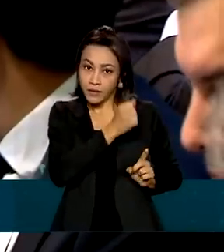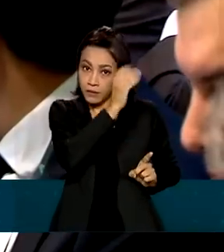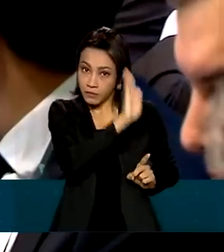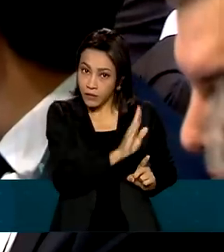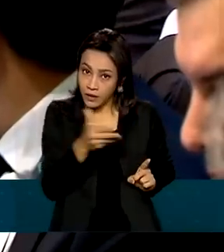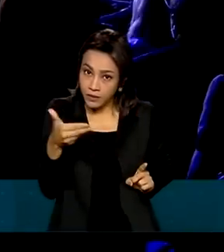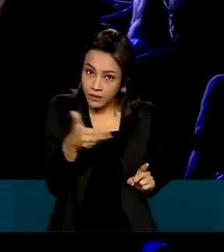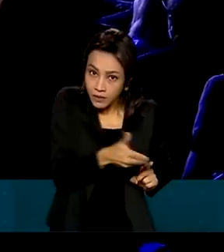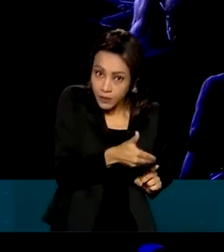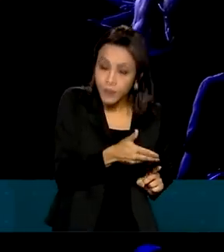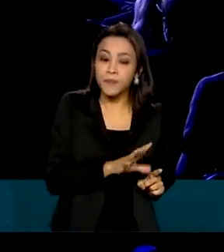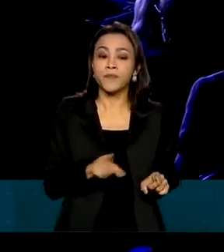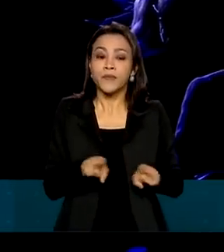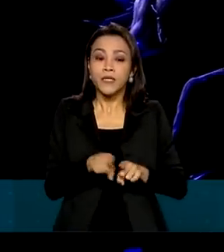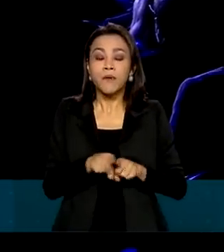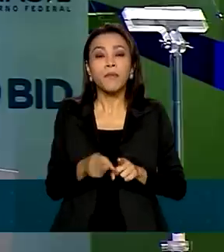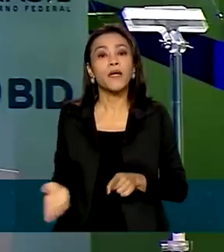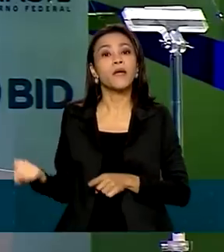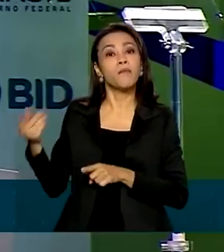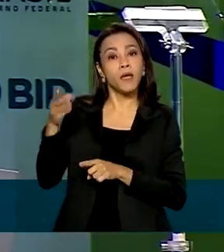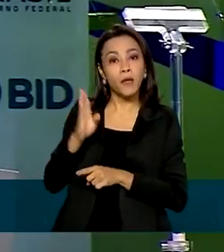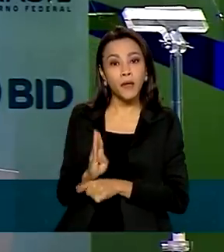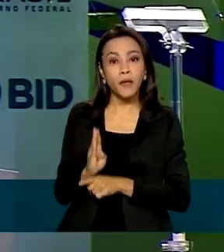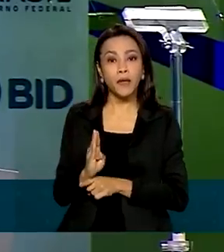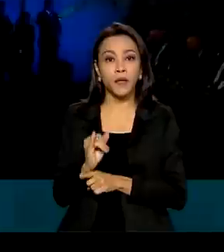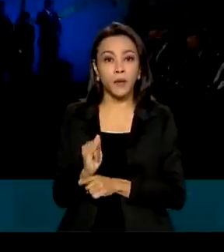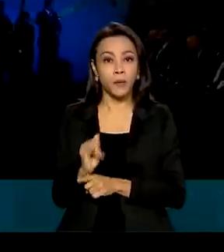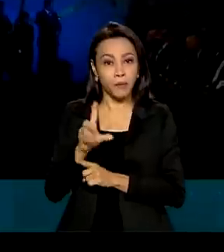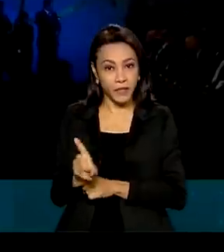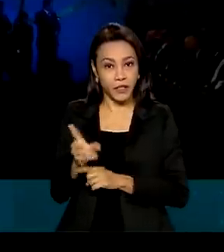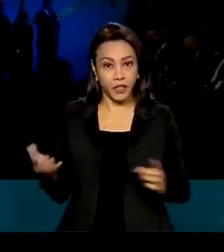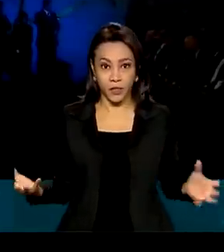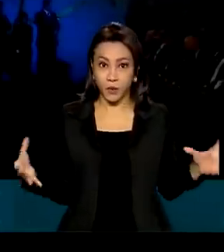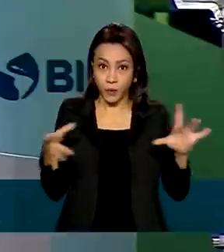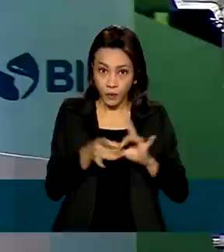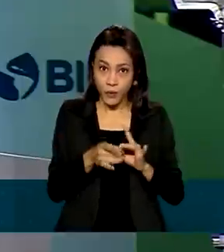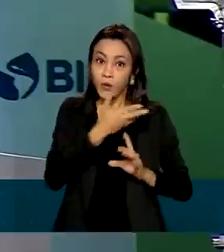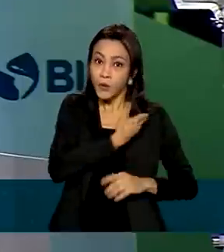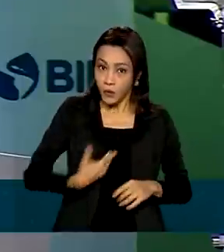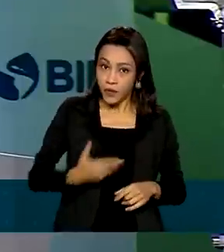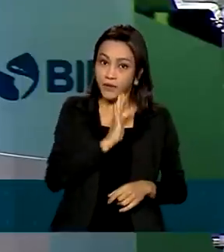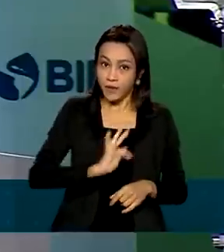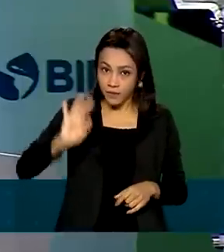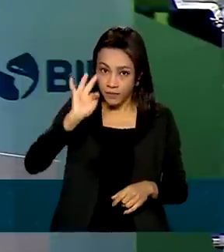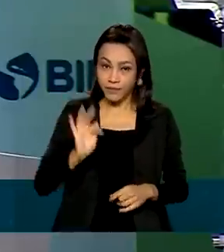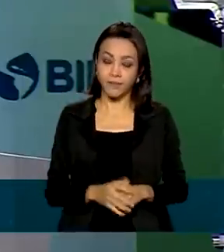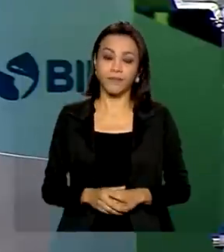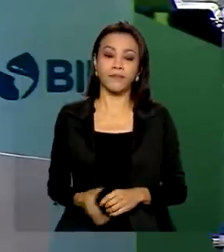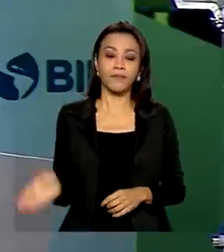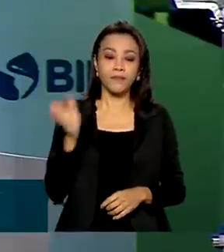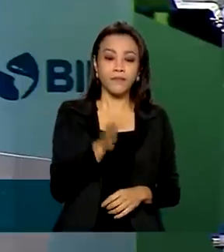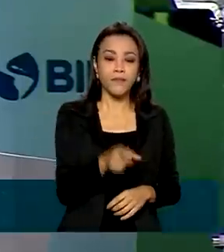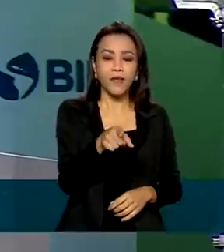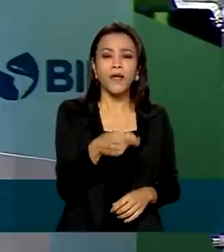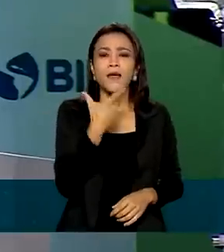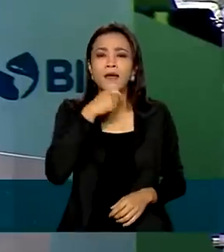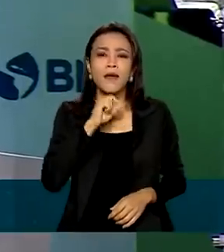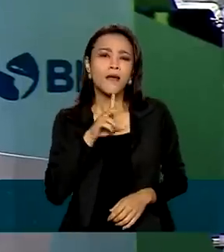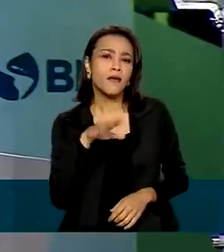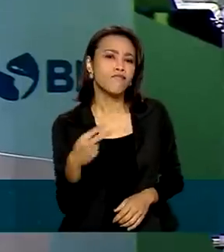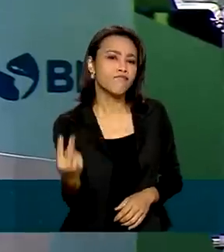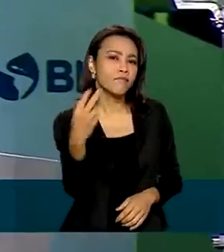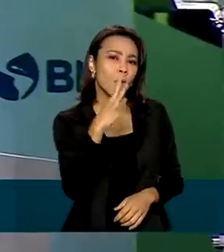Investimentos, pelo Banco Interamericano de Desenvolvimento e pelo Governo Federal. Quem nos conhece bem sabe do que nós,